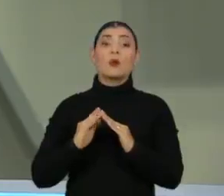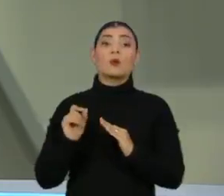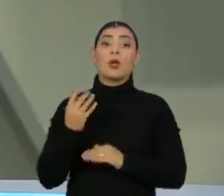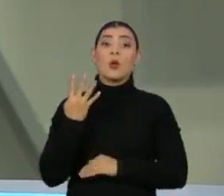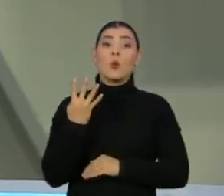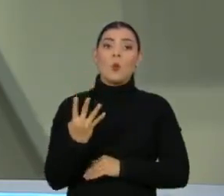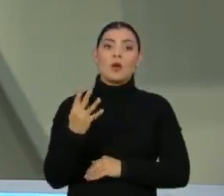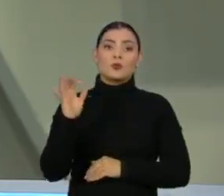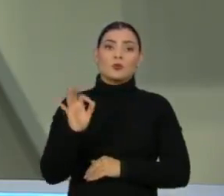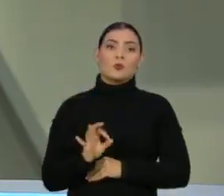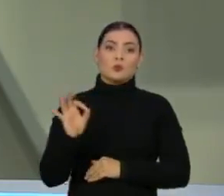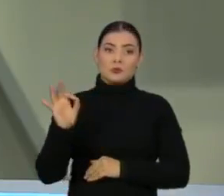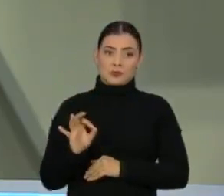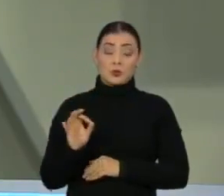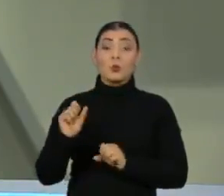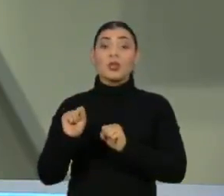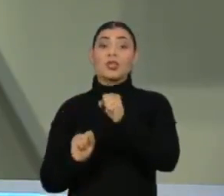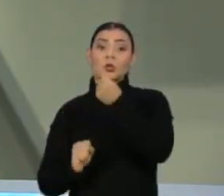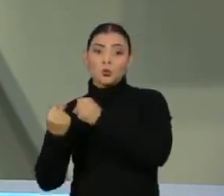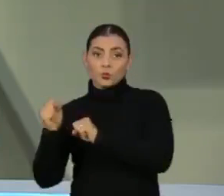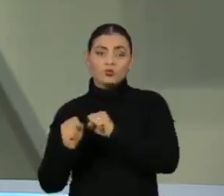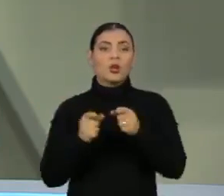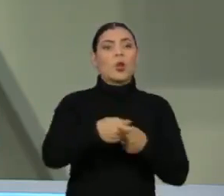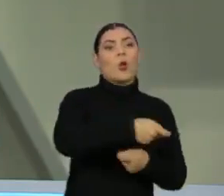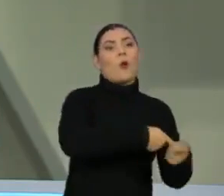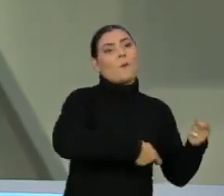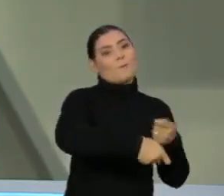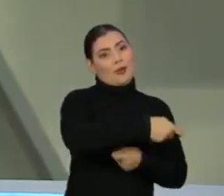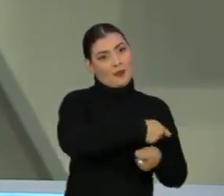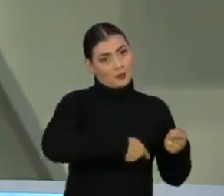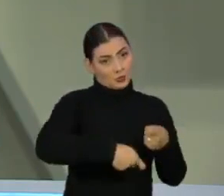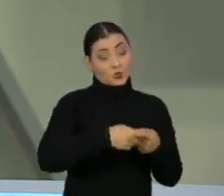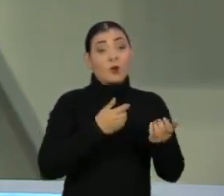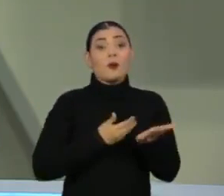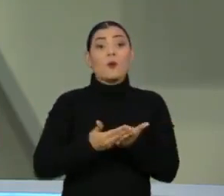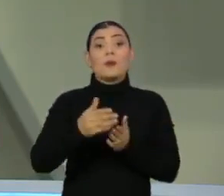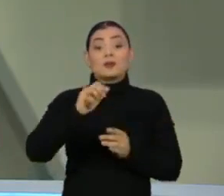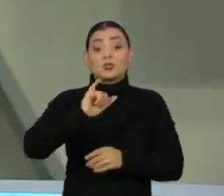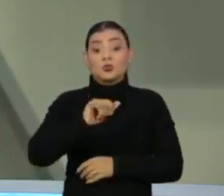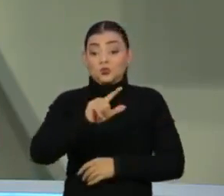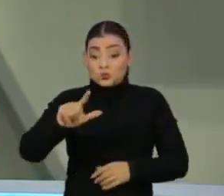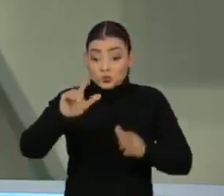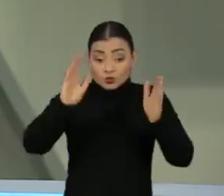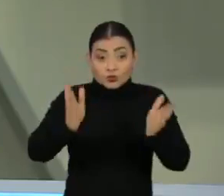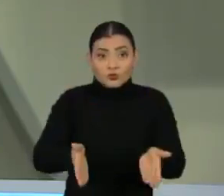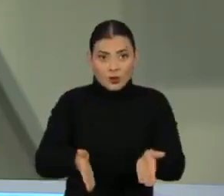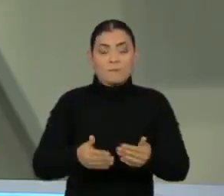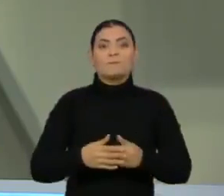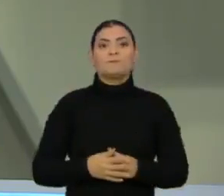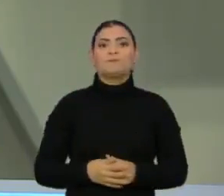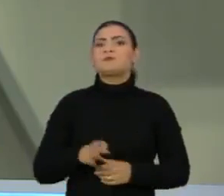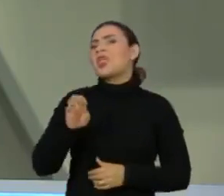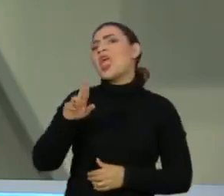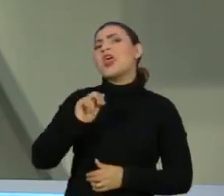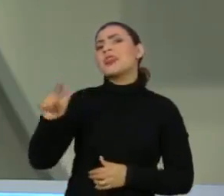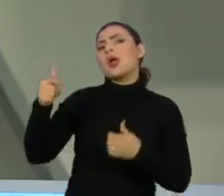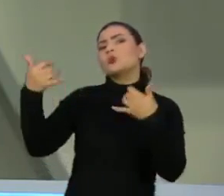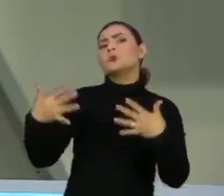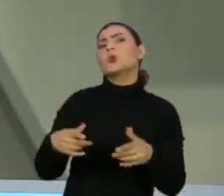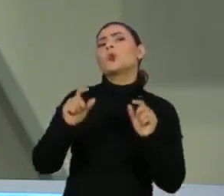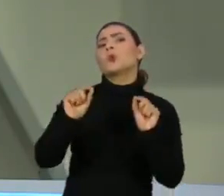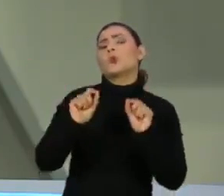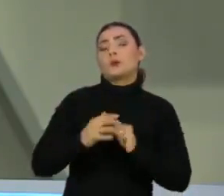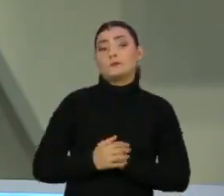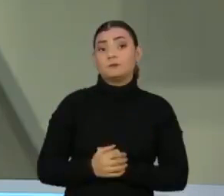4% para a indústria e grandes comércios já a partir de julho. A justificativa da Enel é que o